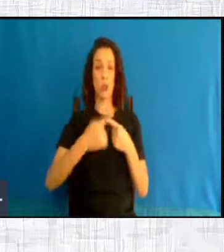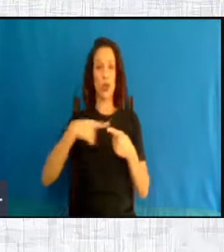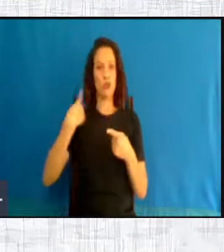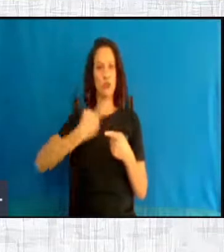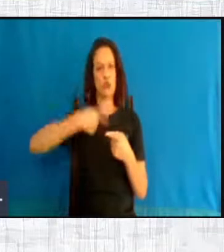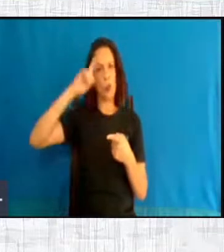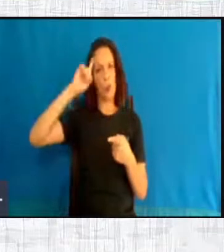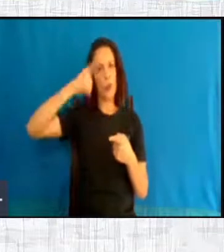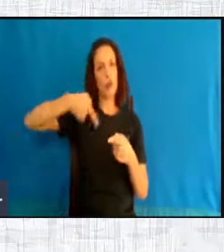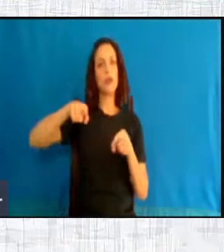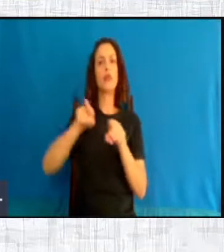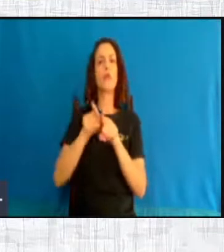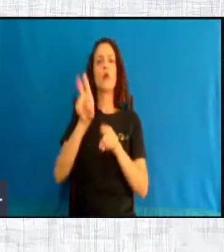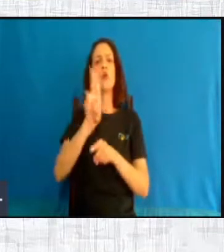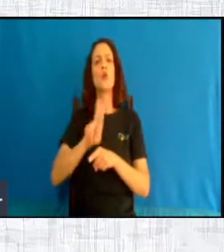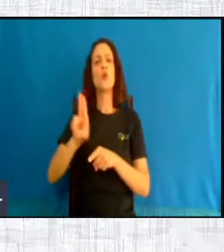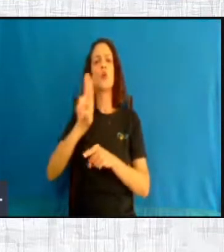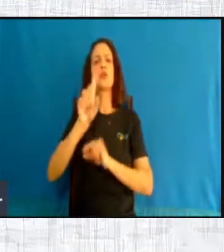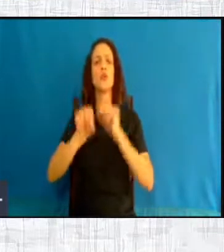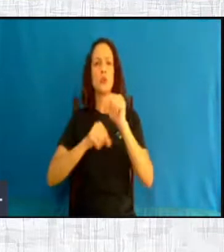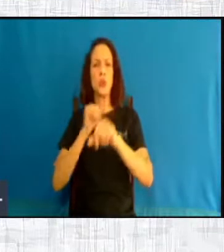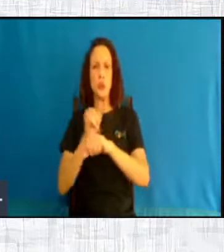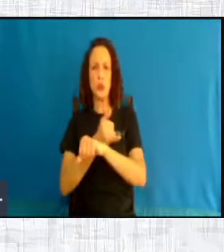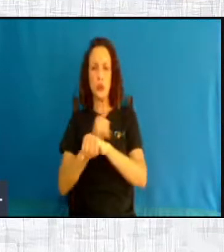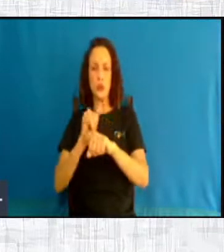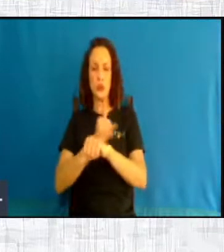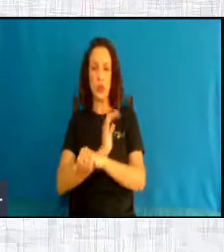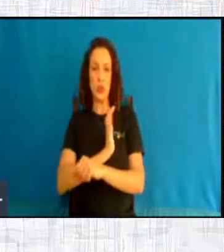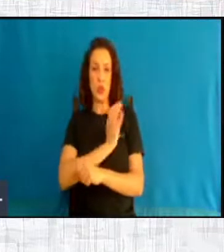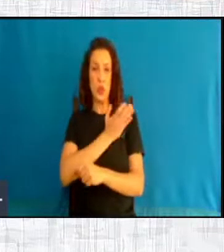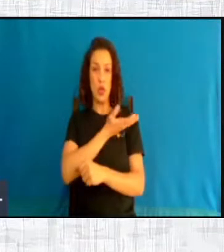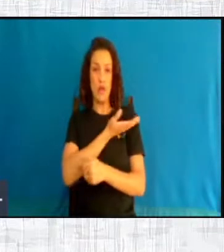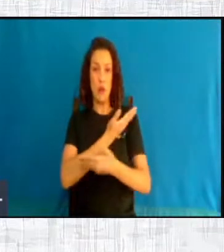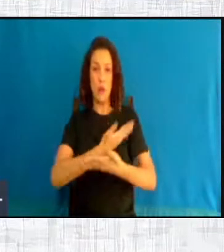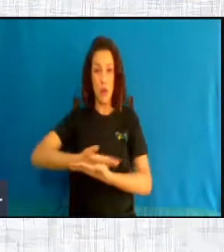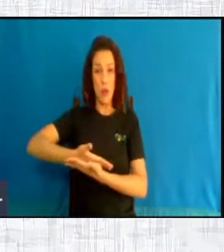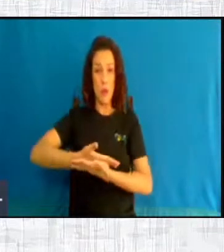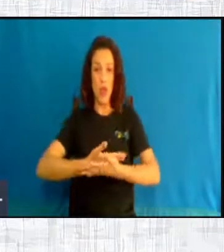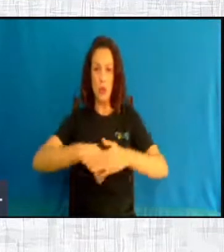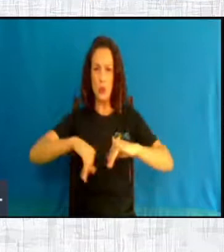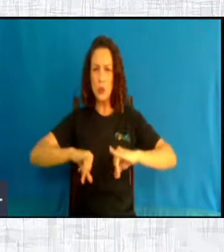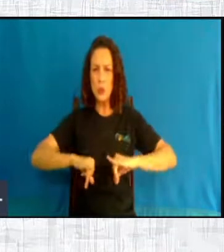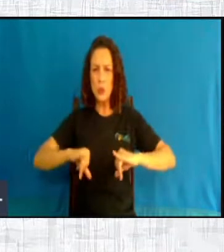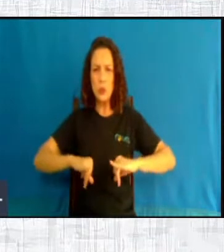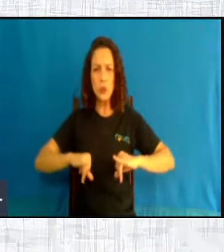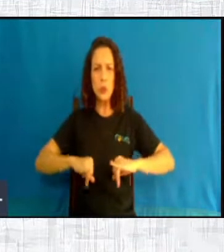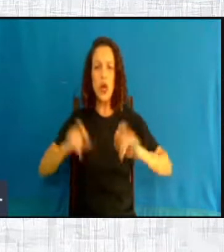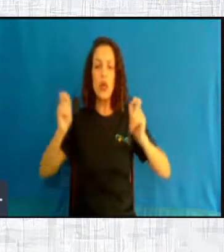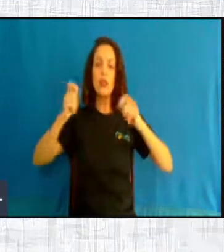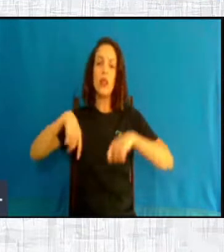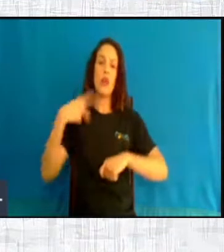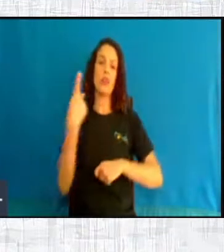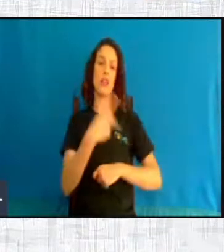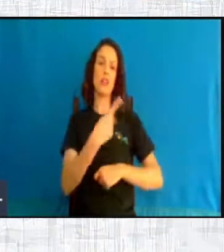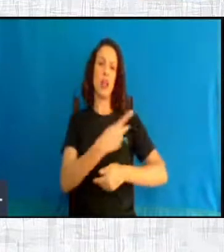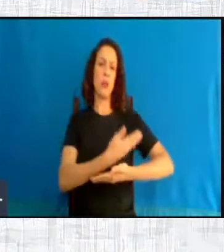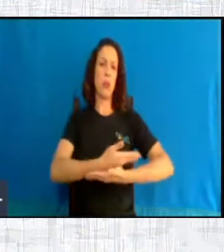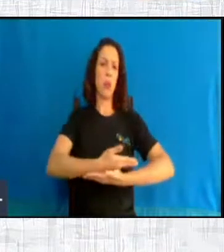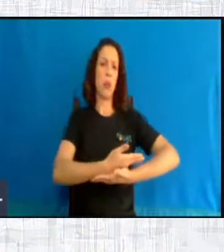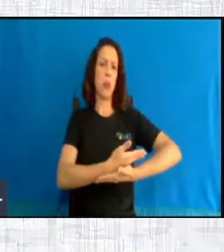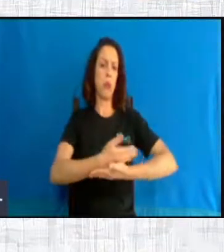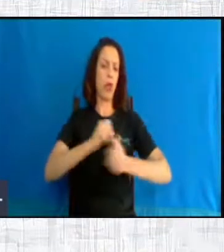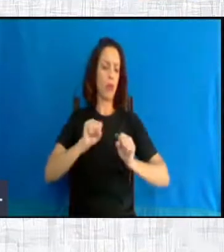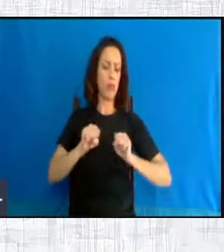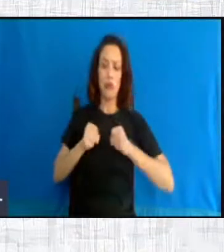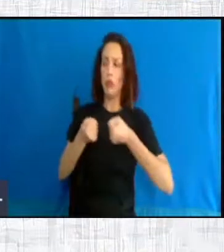cruéis, os bebezinhos sofrem muito. De bebês que não podem se defender por aqueles que têm a obrigação de amá-los